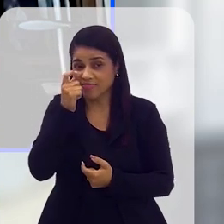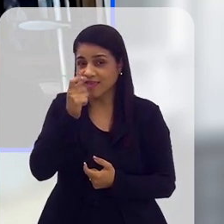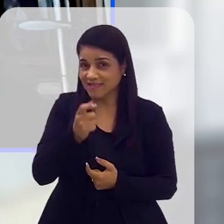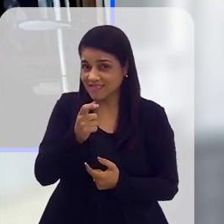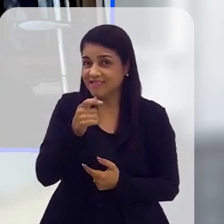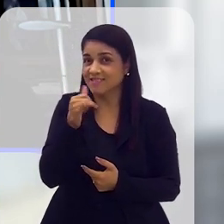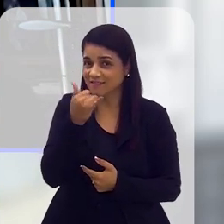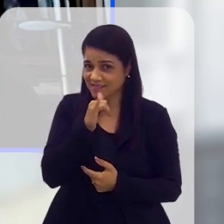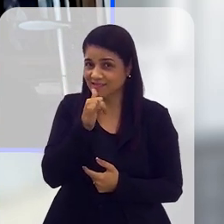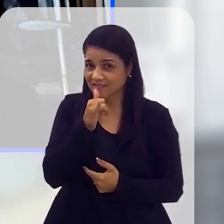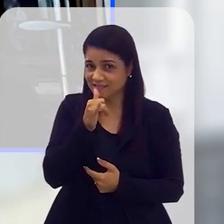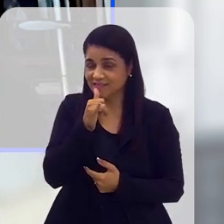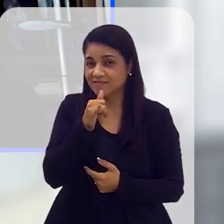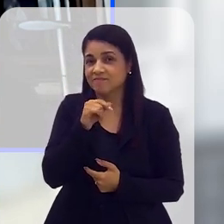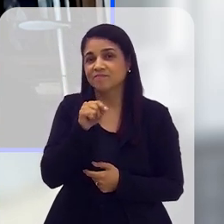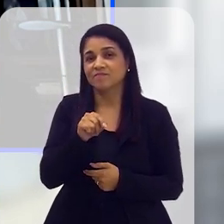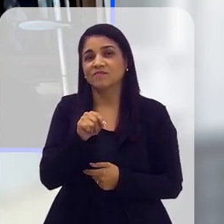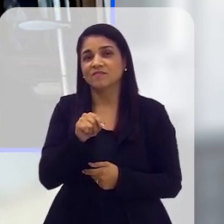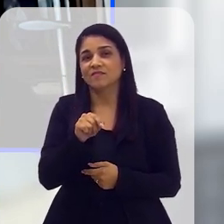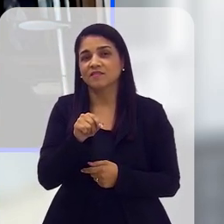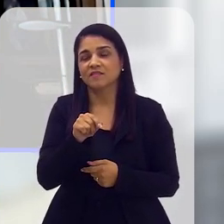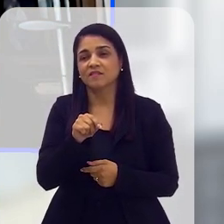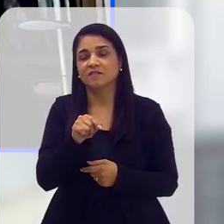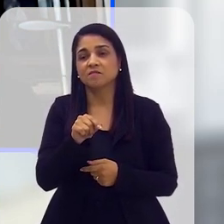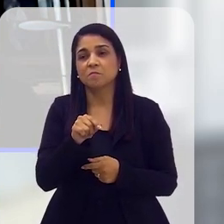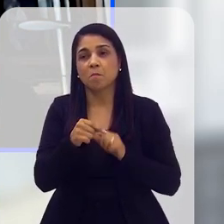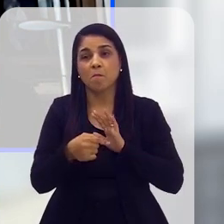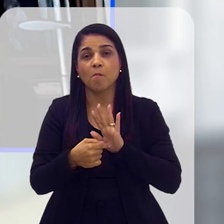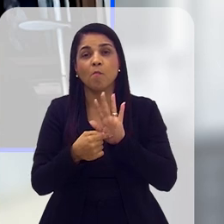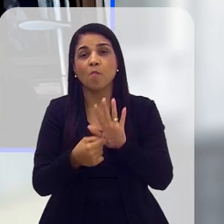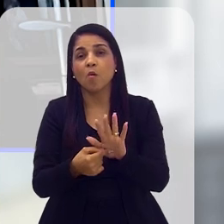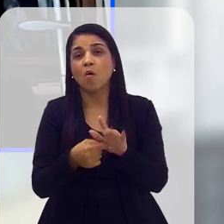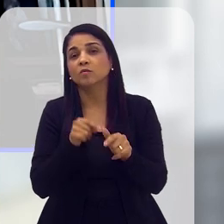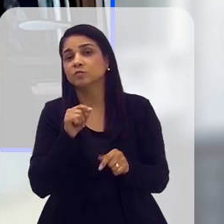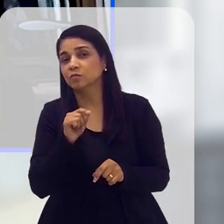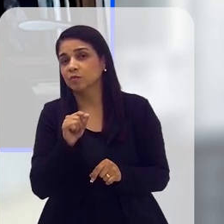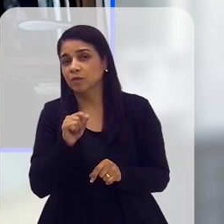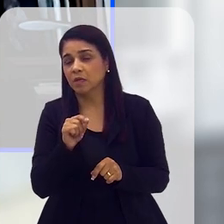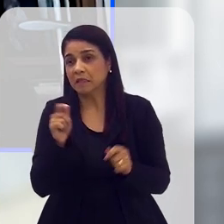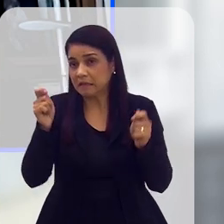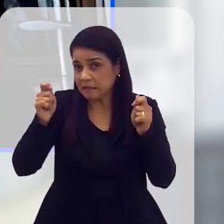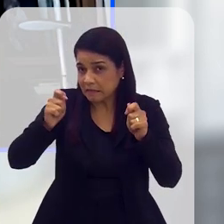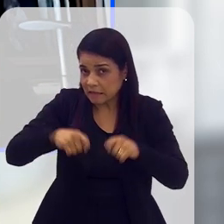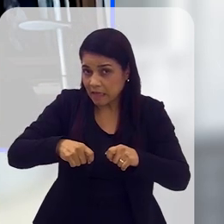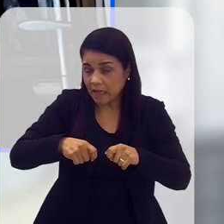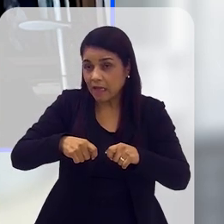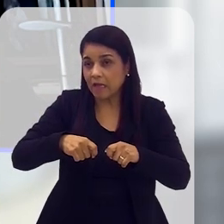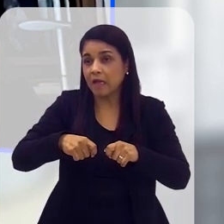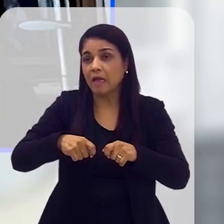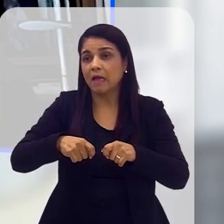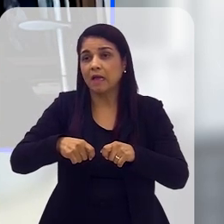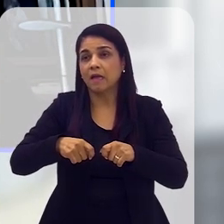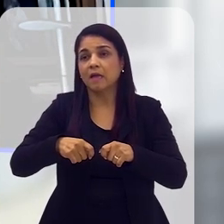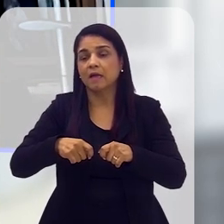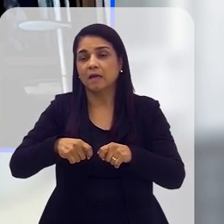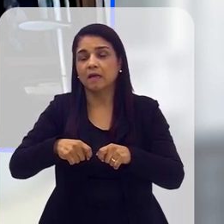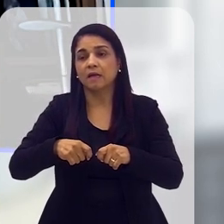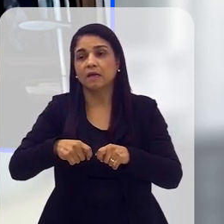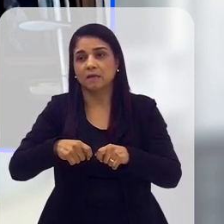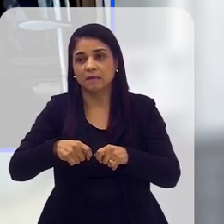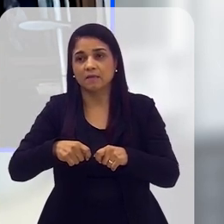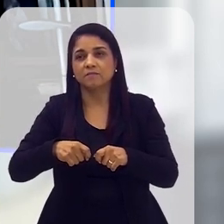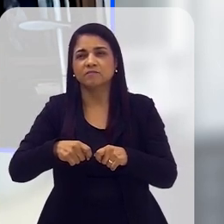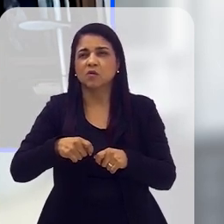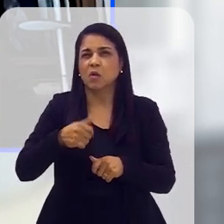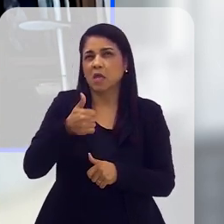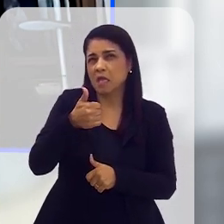interessante. Me liga em que, bom, ele evita, claro, a queima de combustível fóssil, e há uma porcentagem razoável dos transportes no Brasil, no